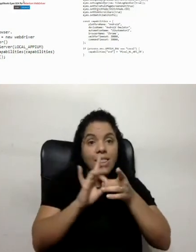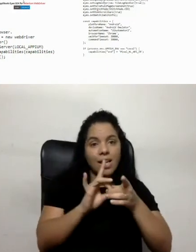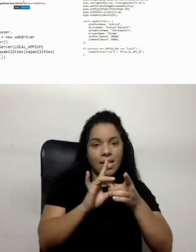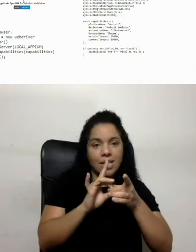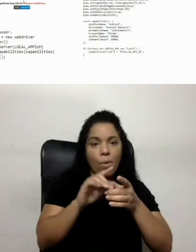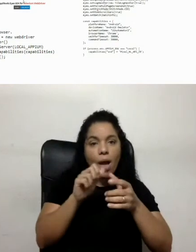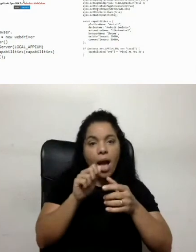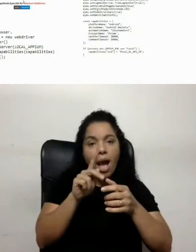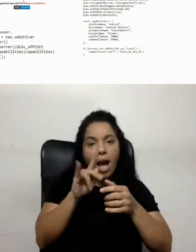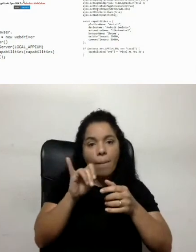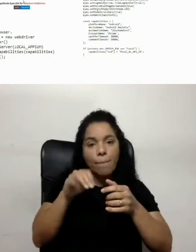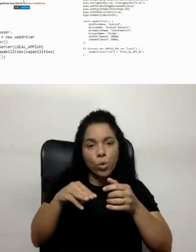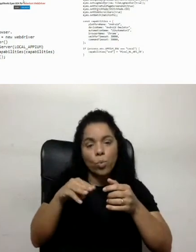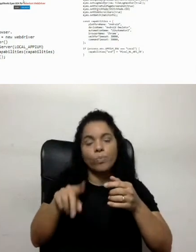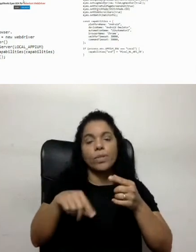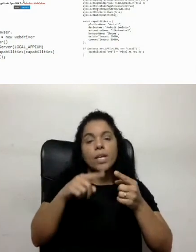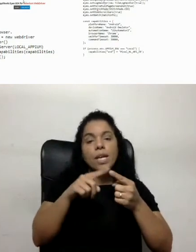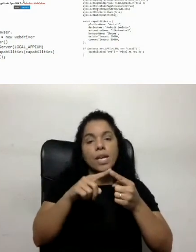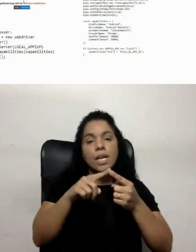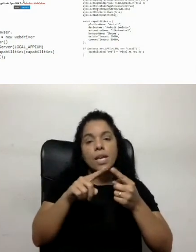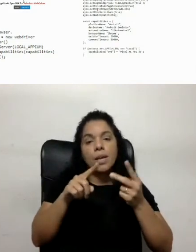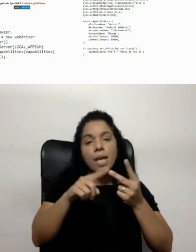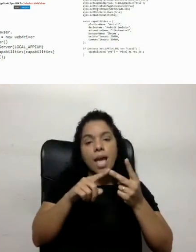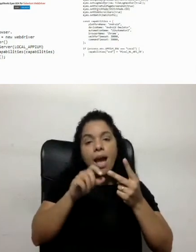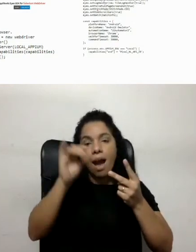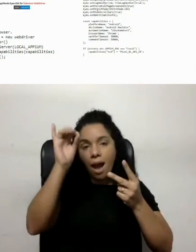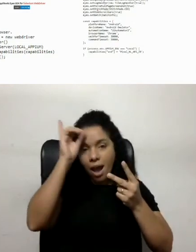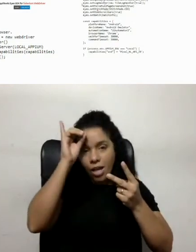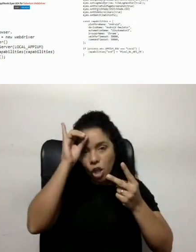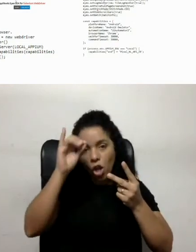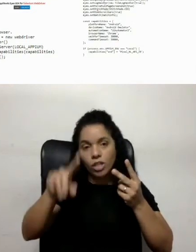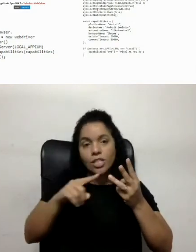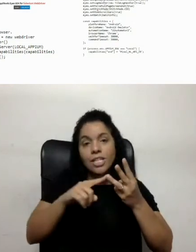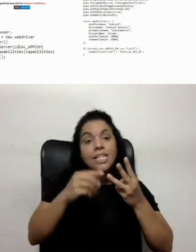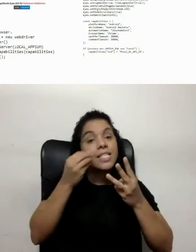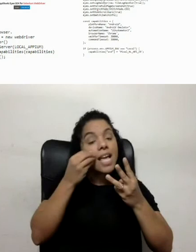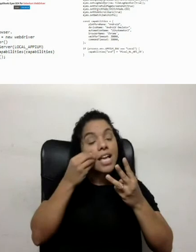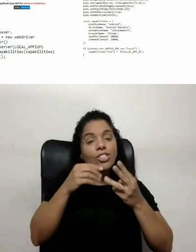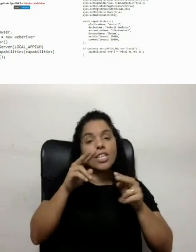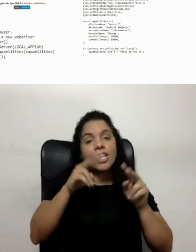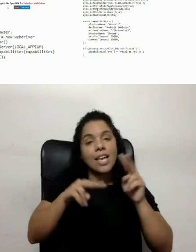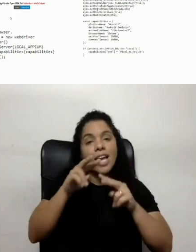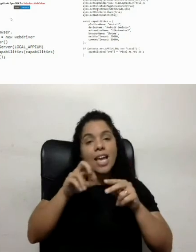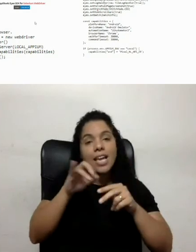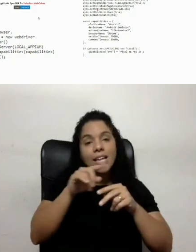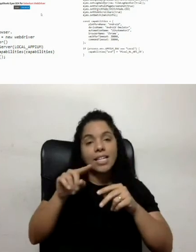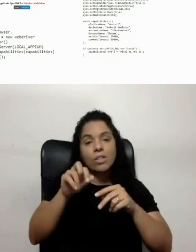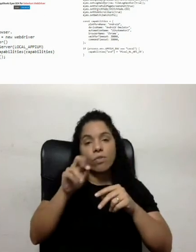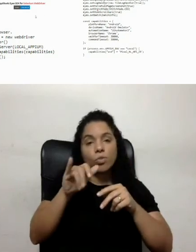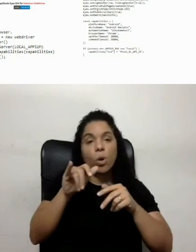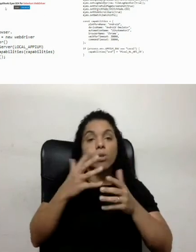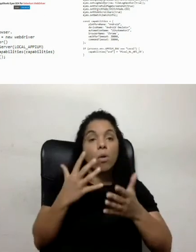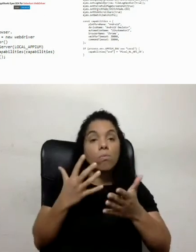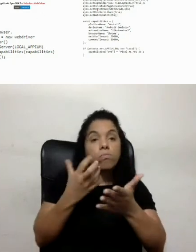o Appian, né? Entre o Android com o nosso teste de regressão visual. Então, eu baixo ela